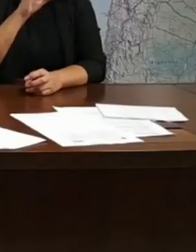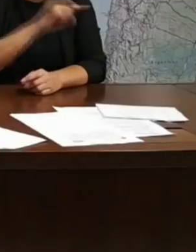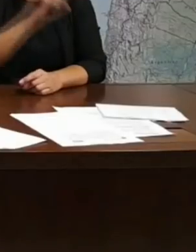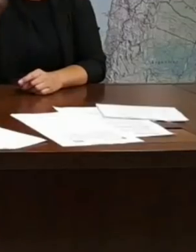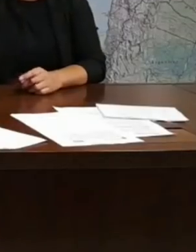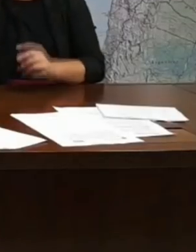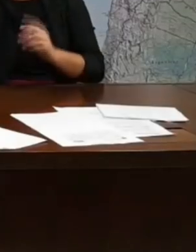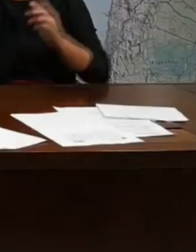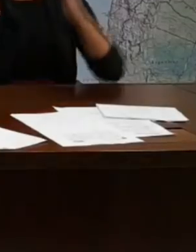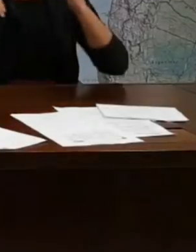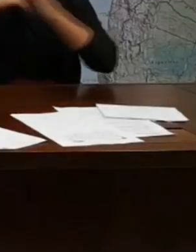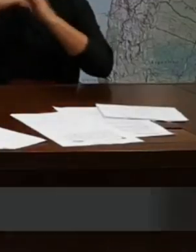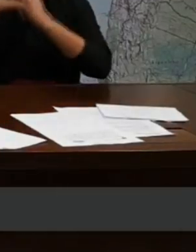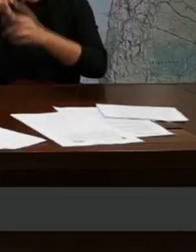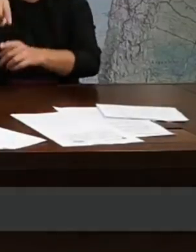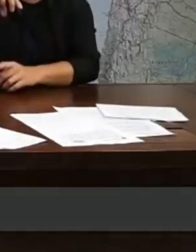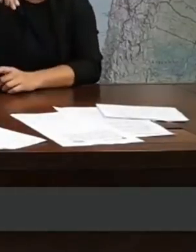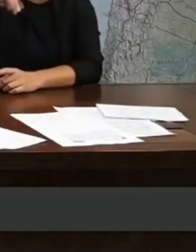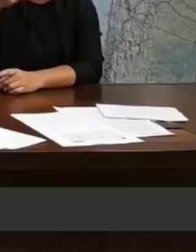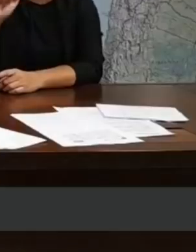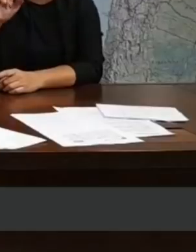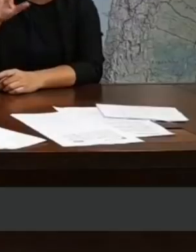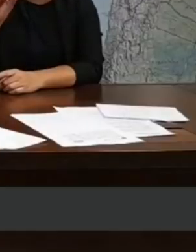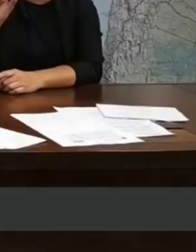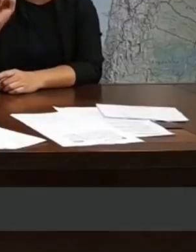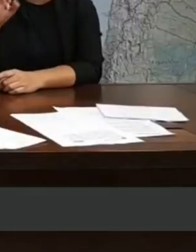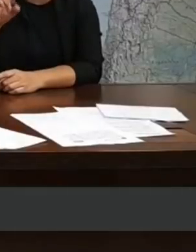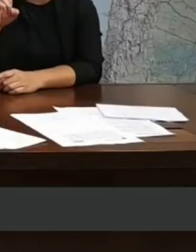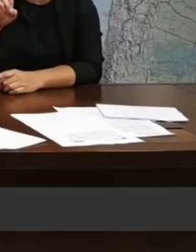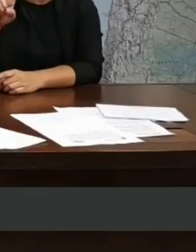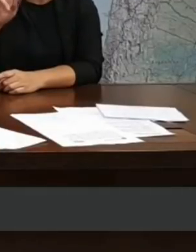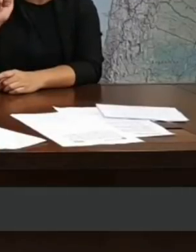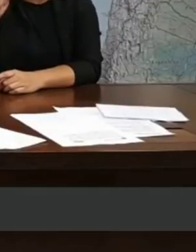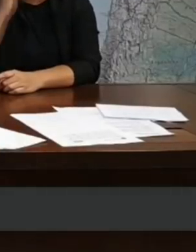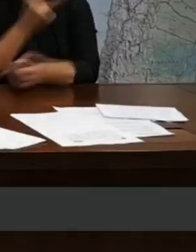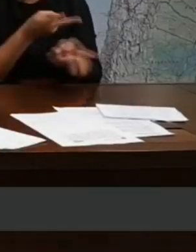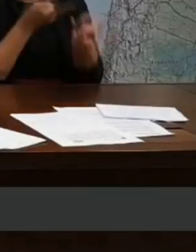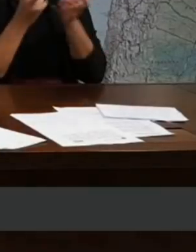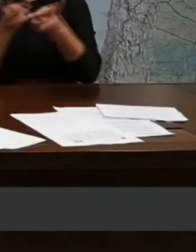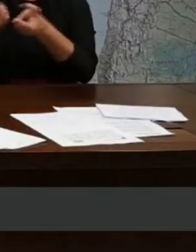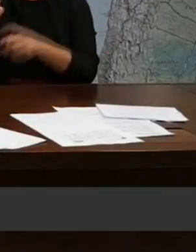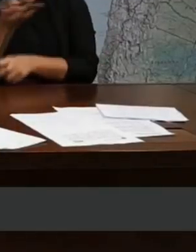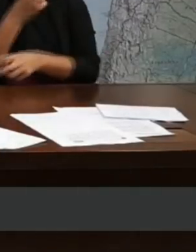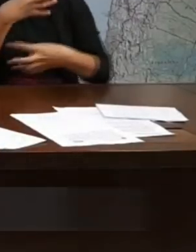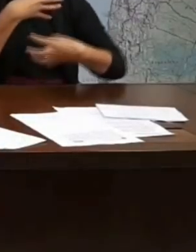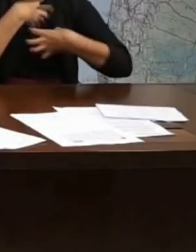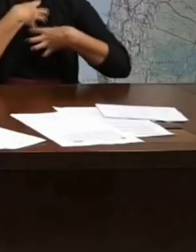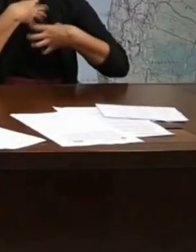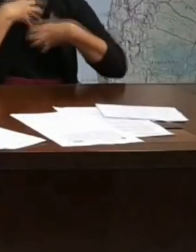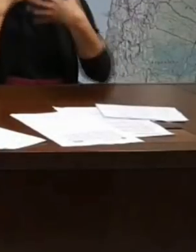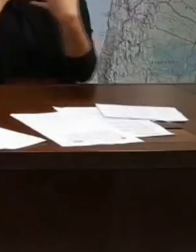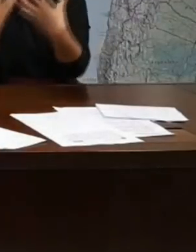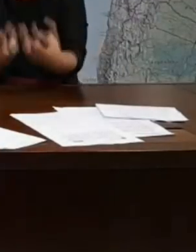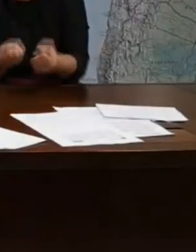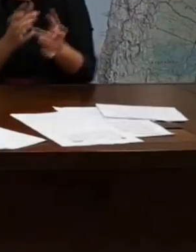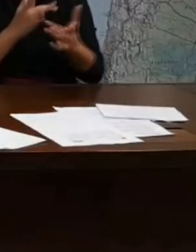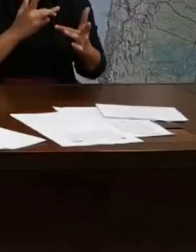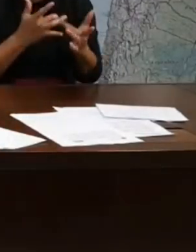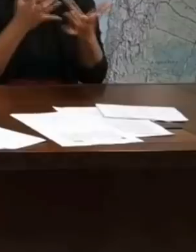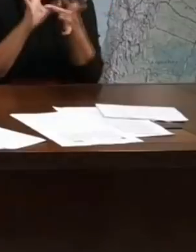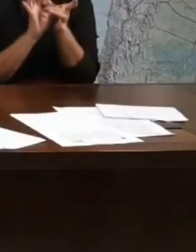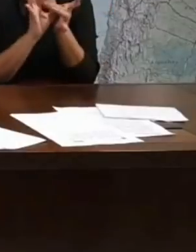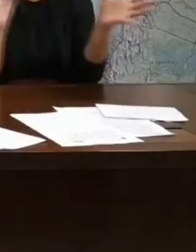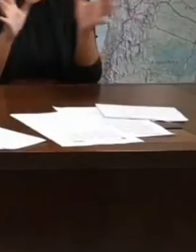O que eu sinto só dos parlamentares é receptividade. Eu acredito que a liderança do senhor e dos